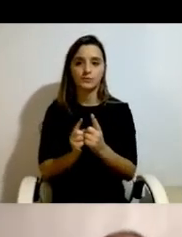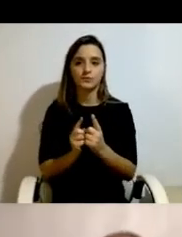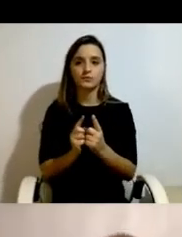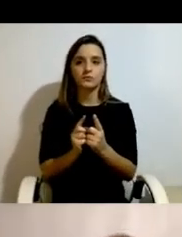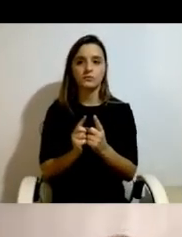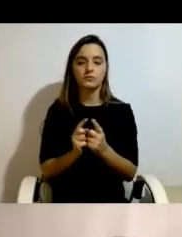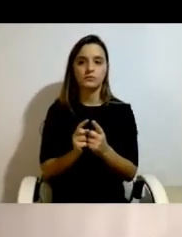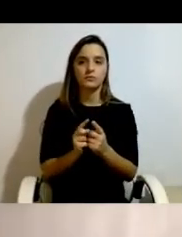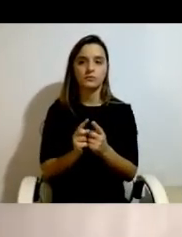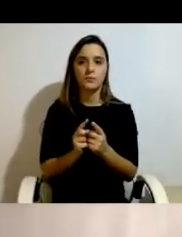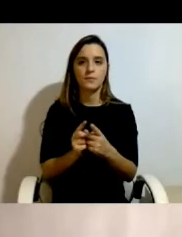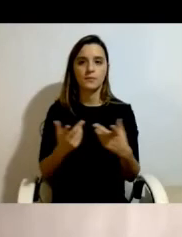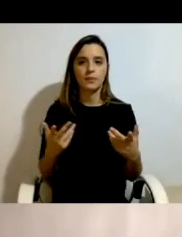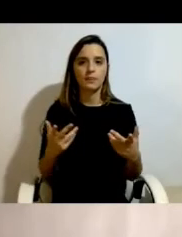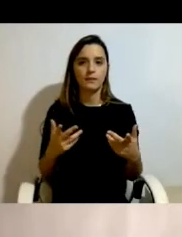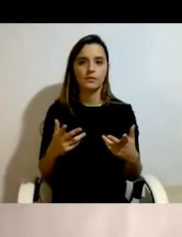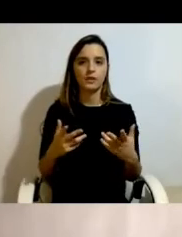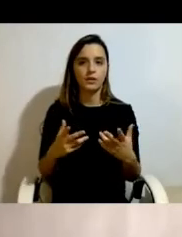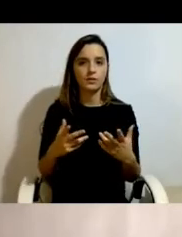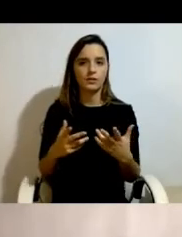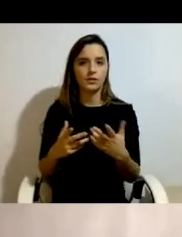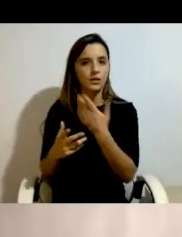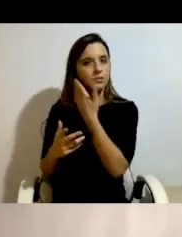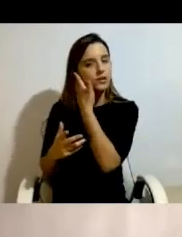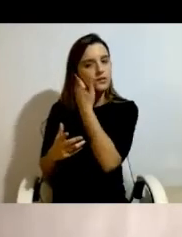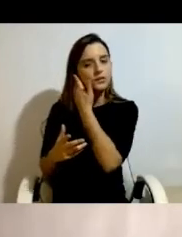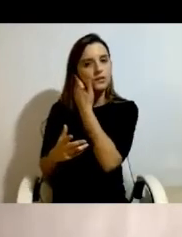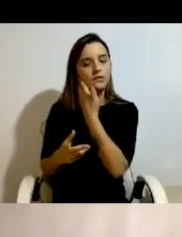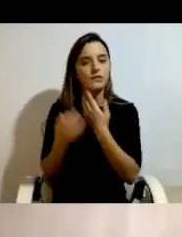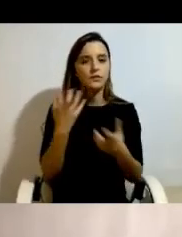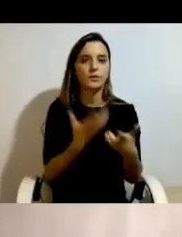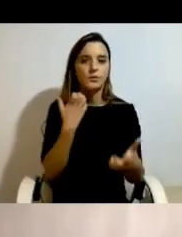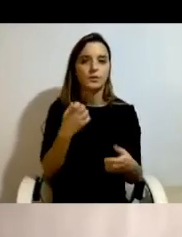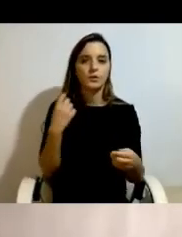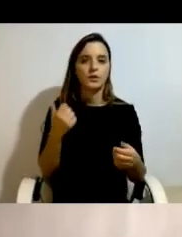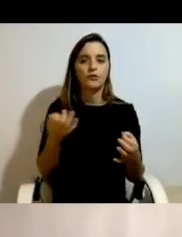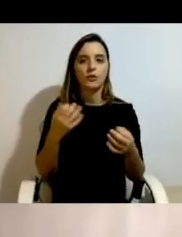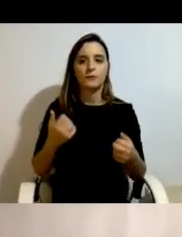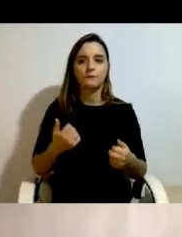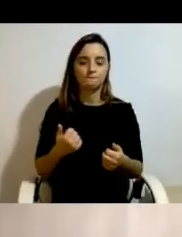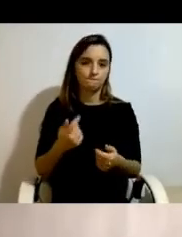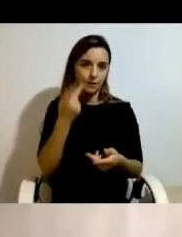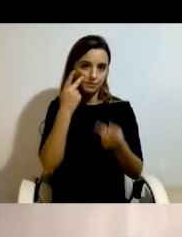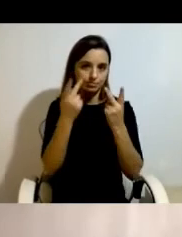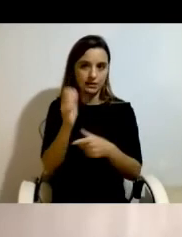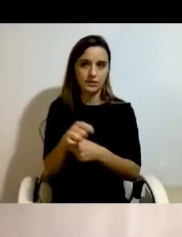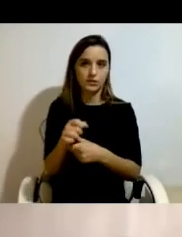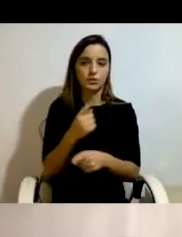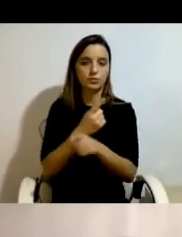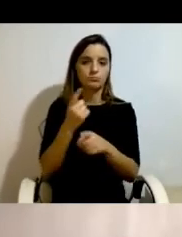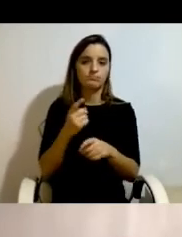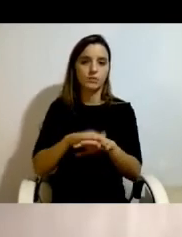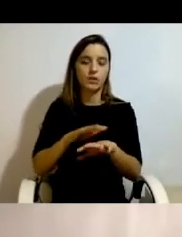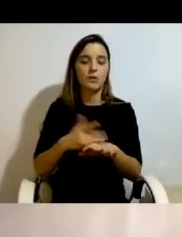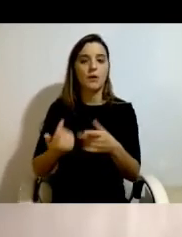Os impactos positivos foram também bastante visíveis nas entrevistas. Em primeiro lugar, um novo olhar sobre a deficiência